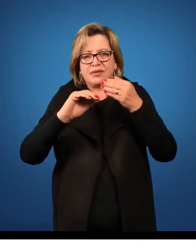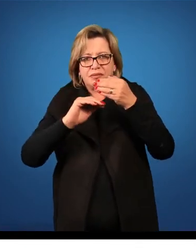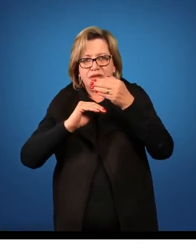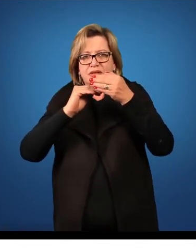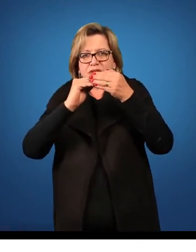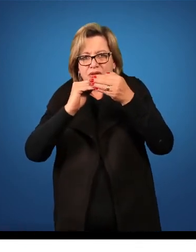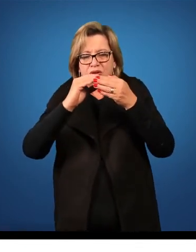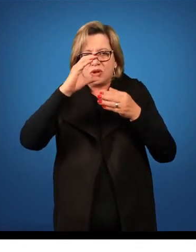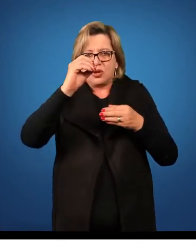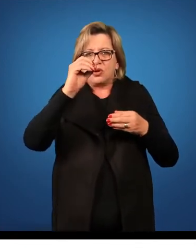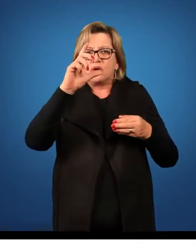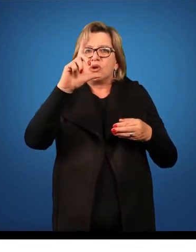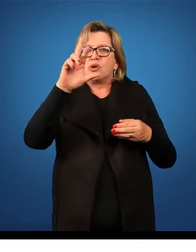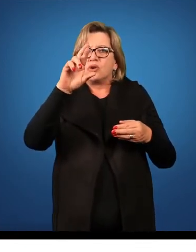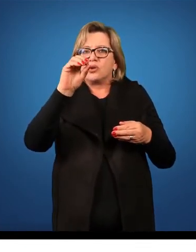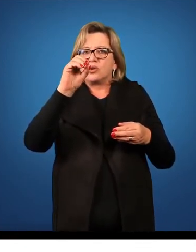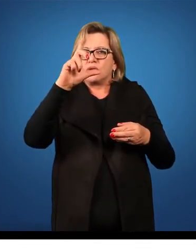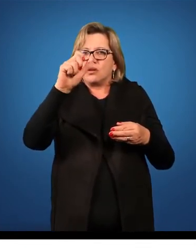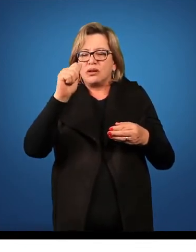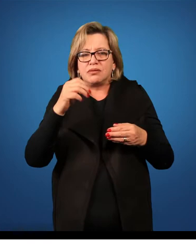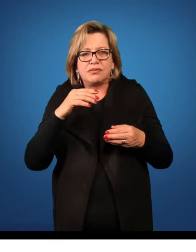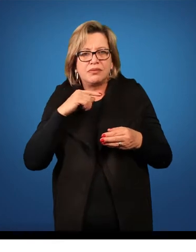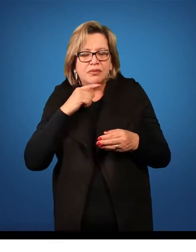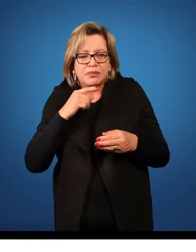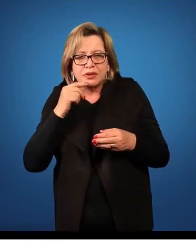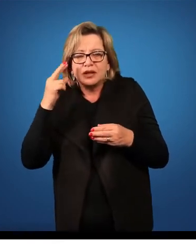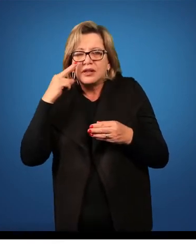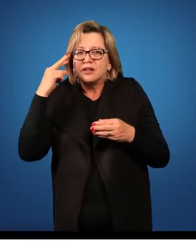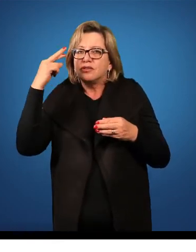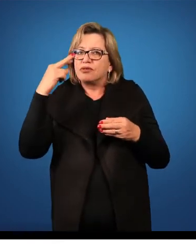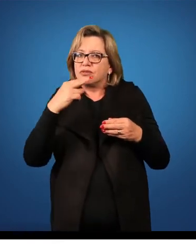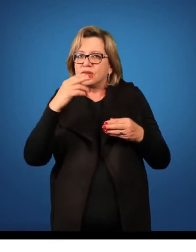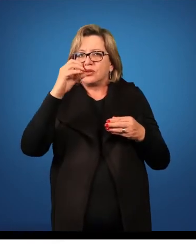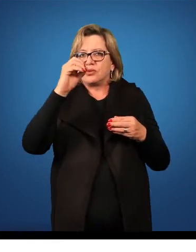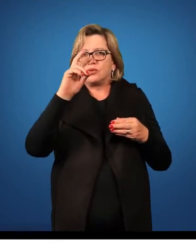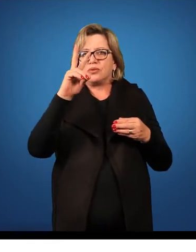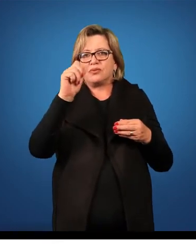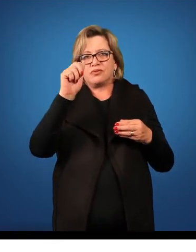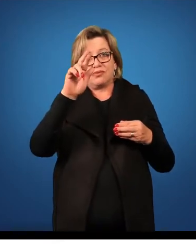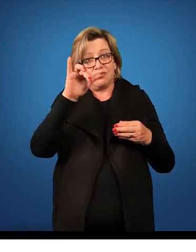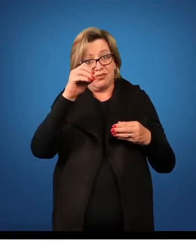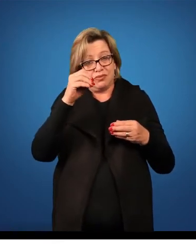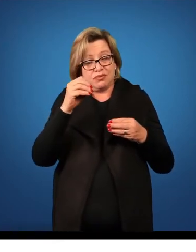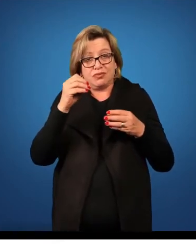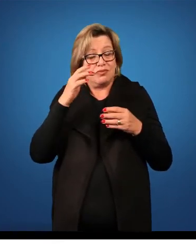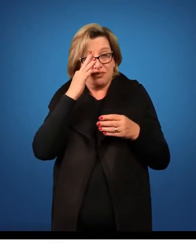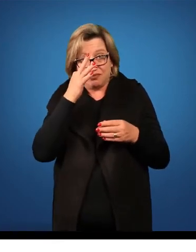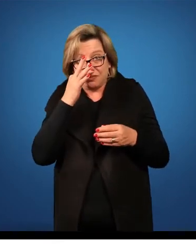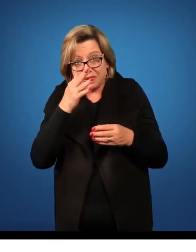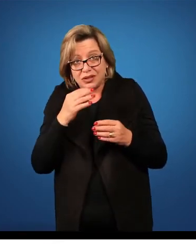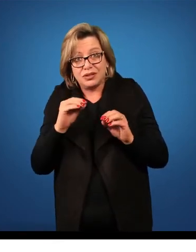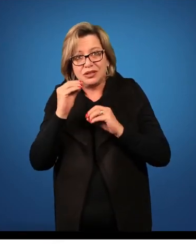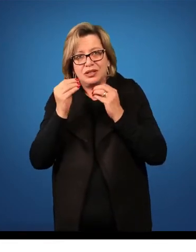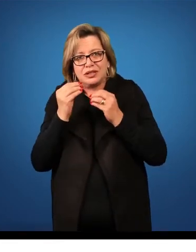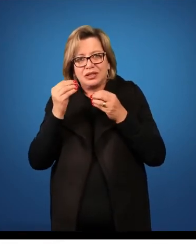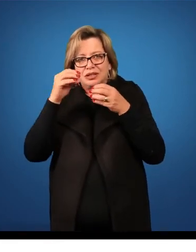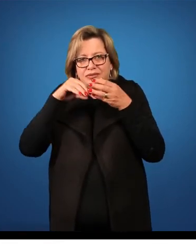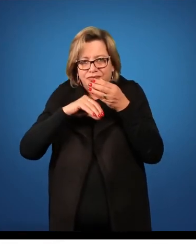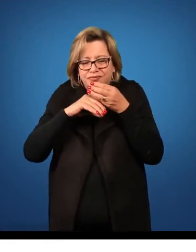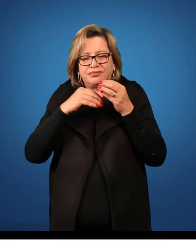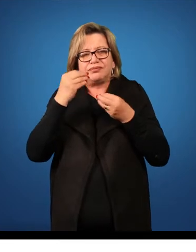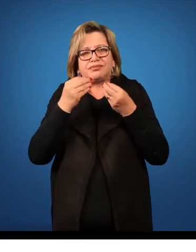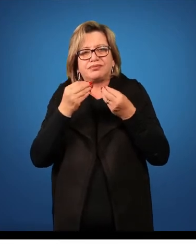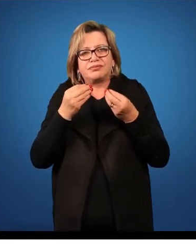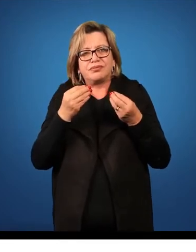o ovário é ínfero, a gente não consegue ver na flor, mas a gente está vendo no fruto, que a inserção de cálice e corola estava aqui em